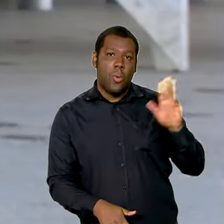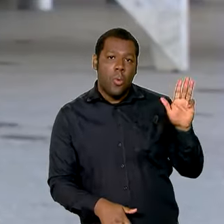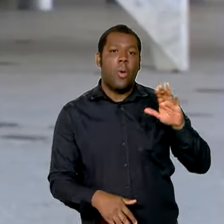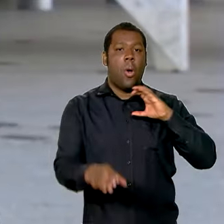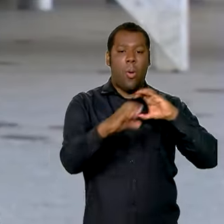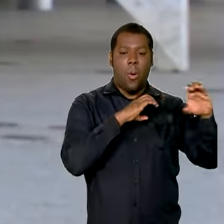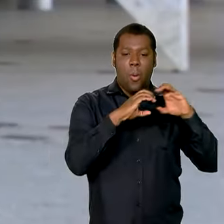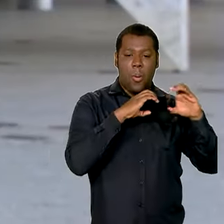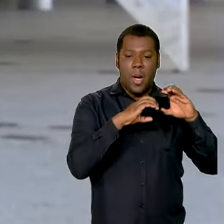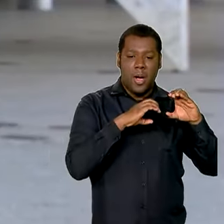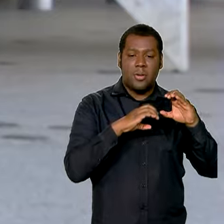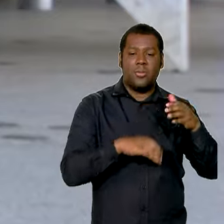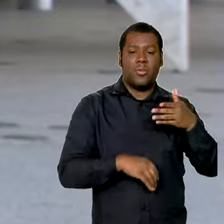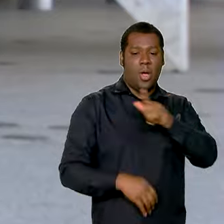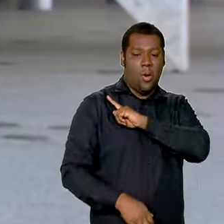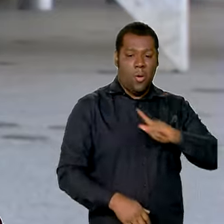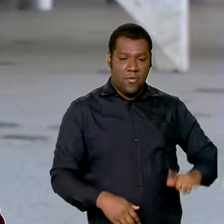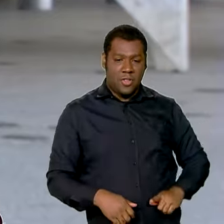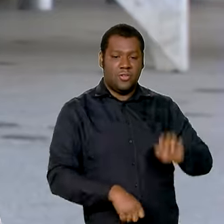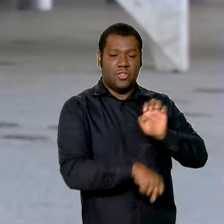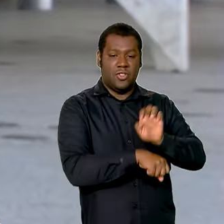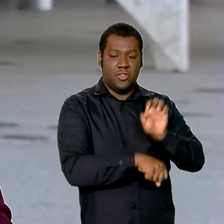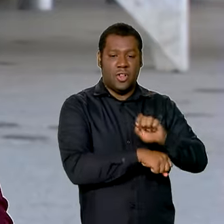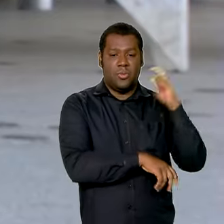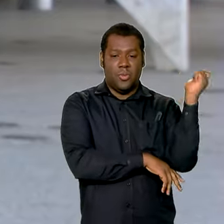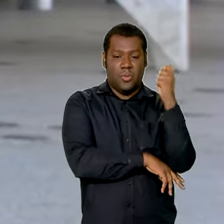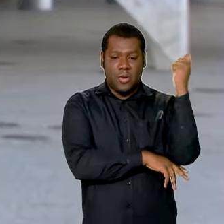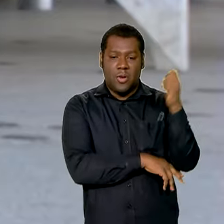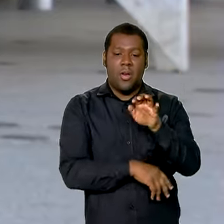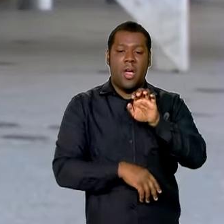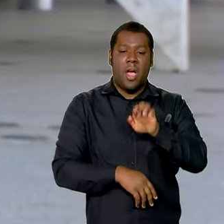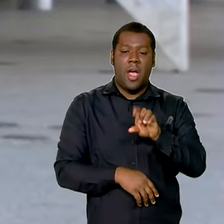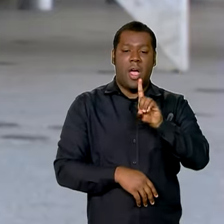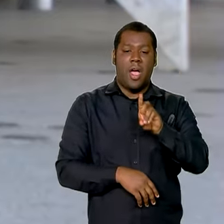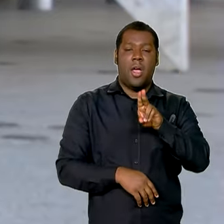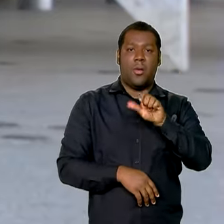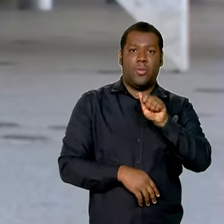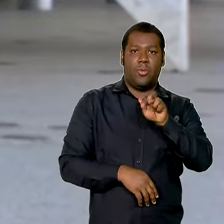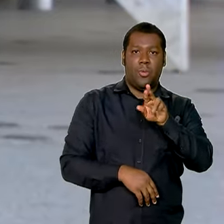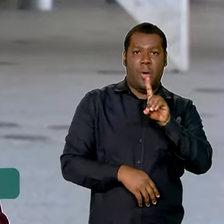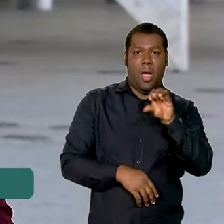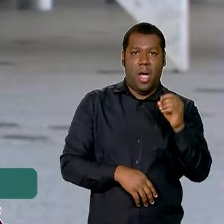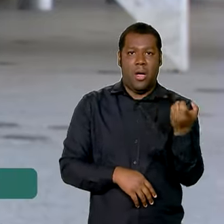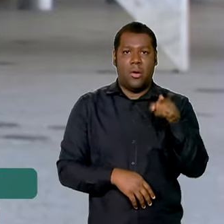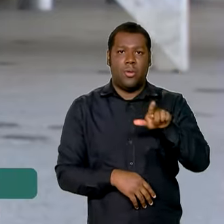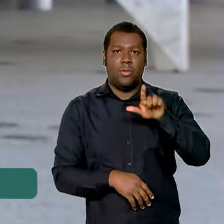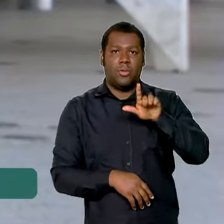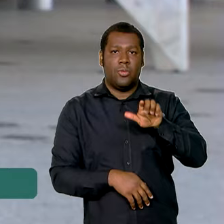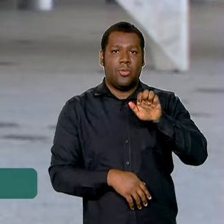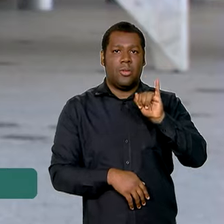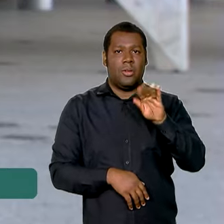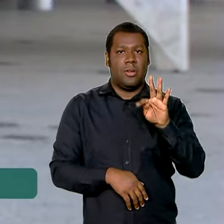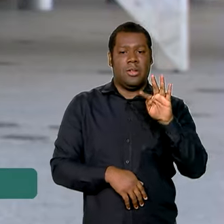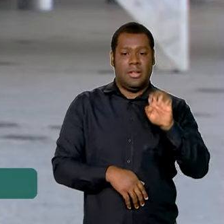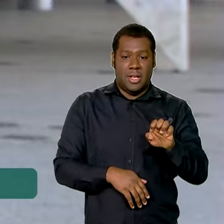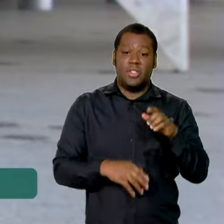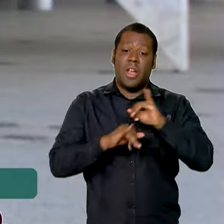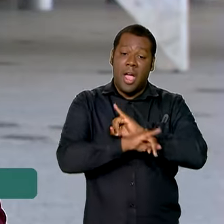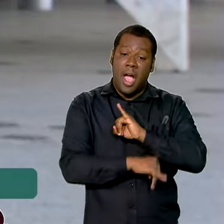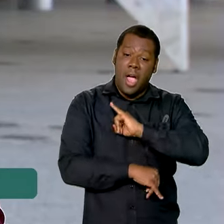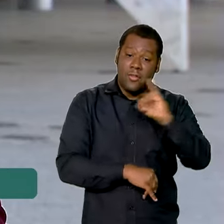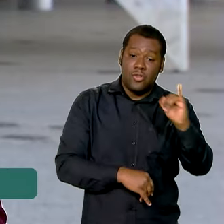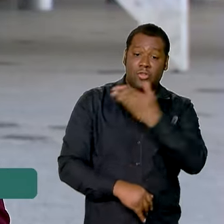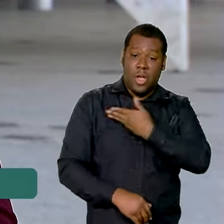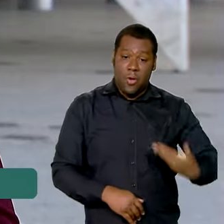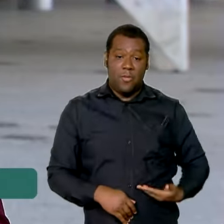por telefone com o governador do Rio Grande do Sul, Eduardo Leite, nesta terça-feira e colocou o governo federal à disposição